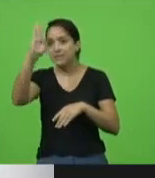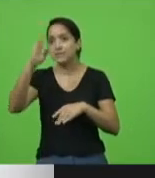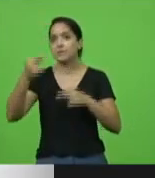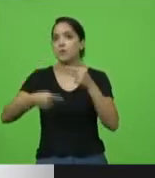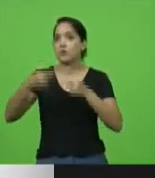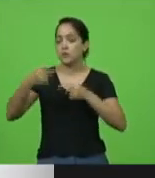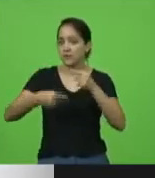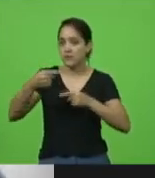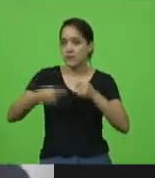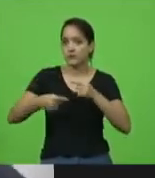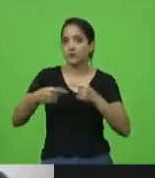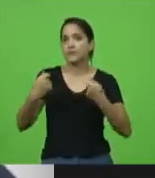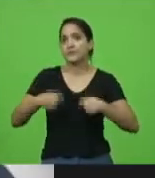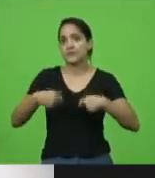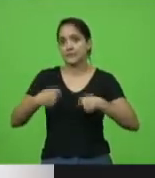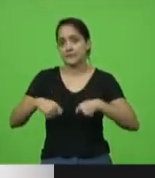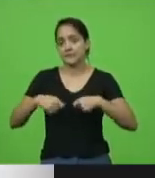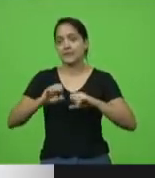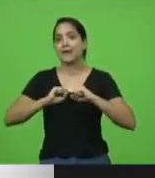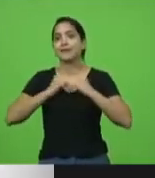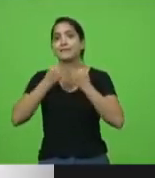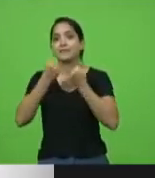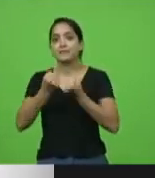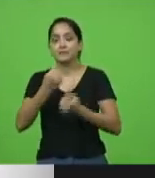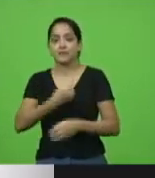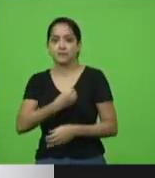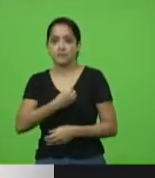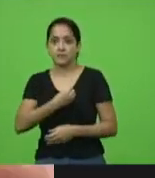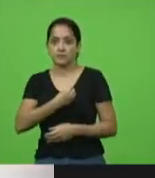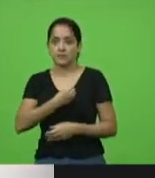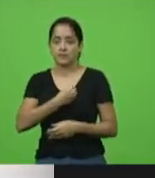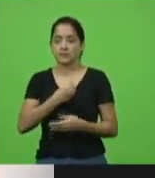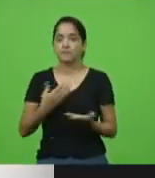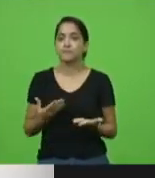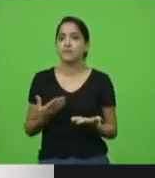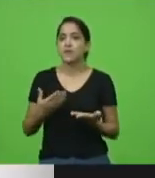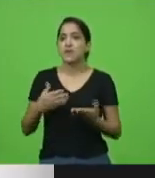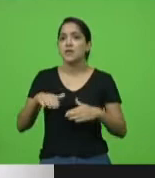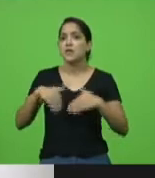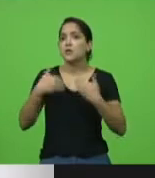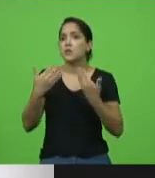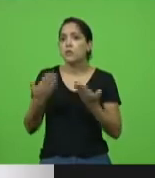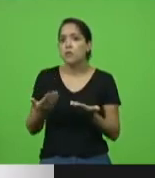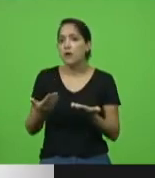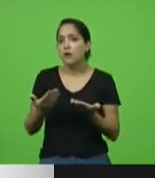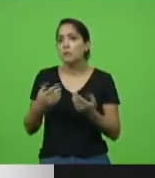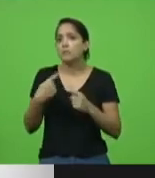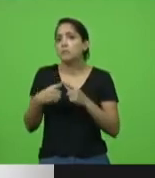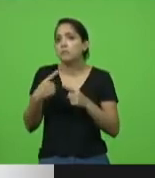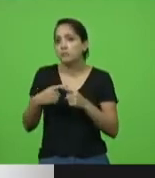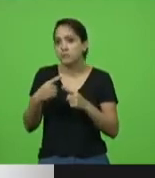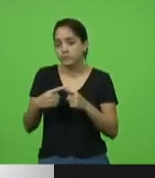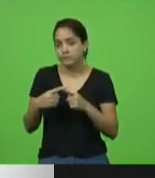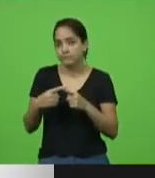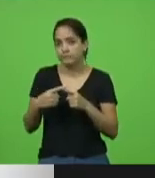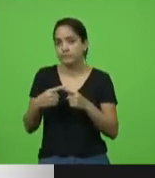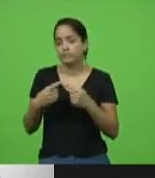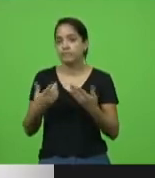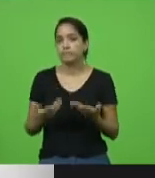e da discussão é a defesa da vida. E qual a razão de tocar neste ponto?